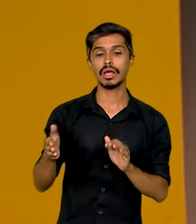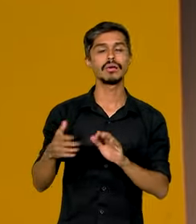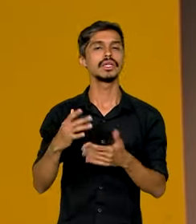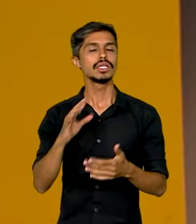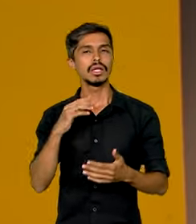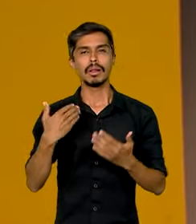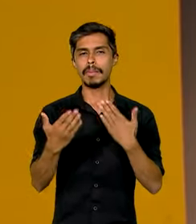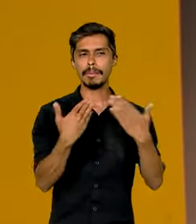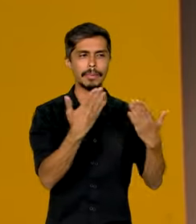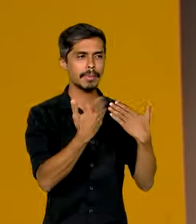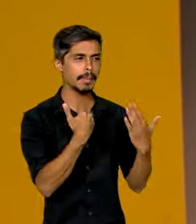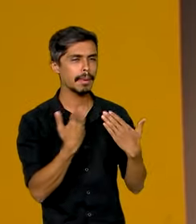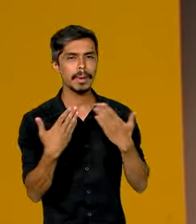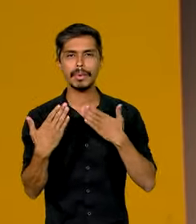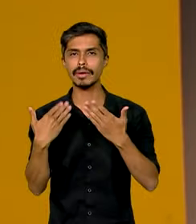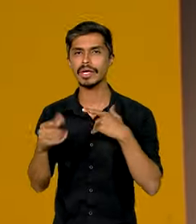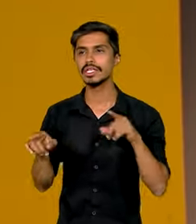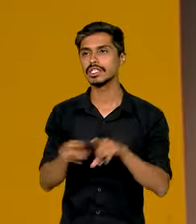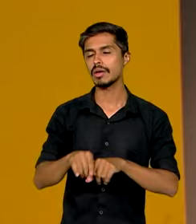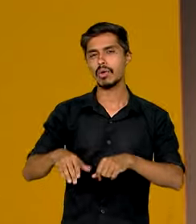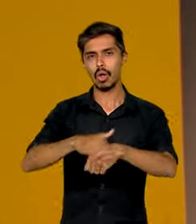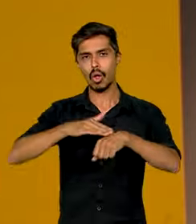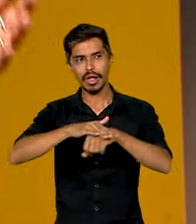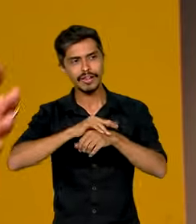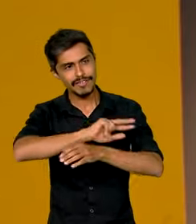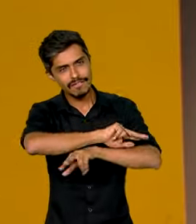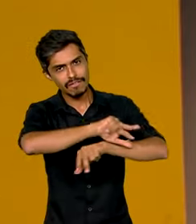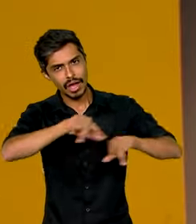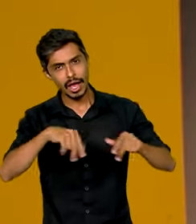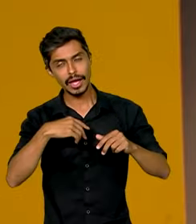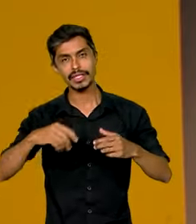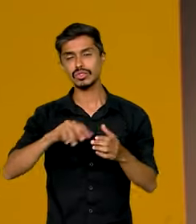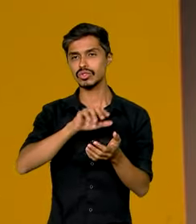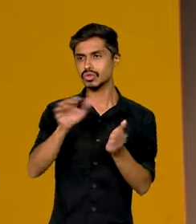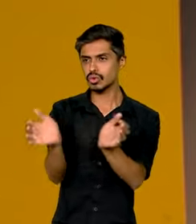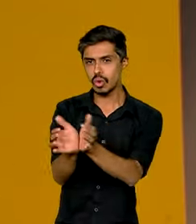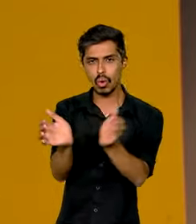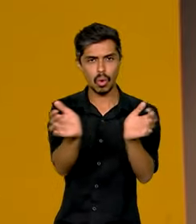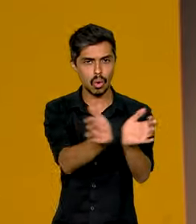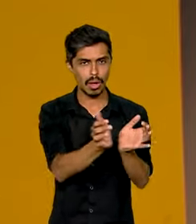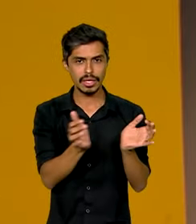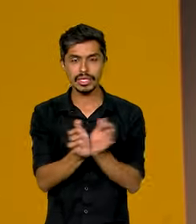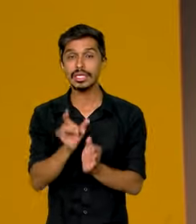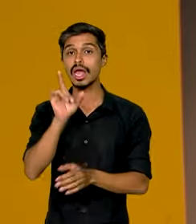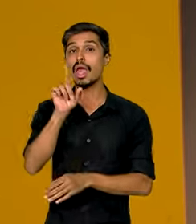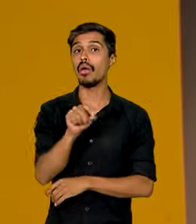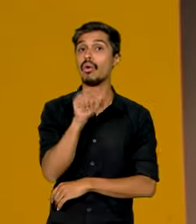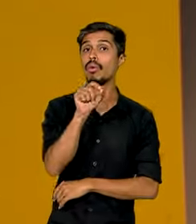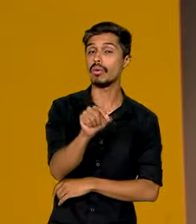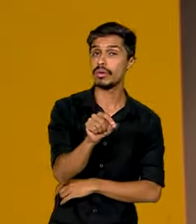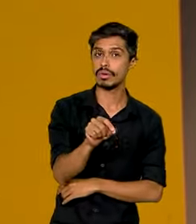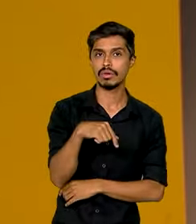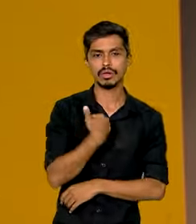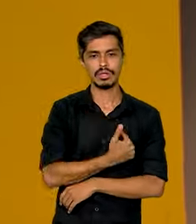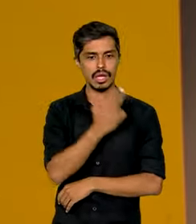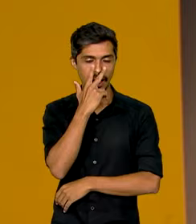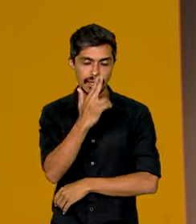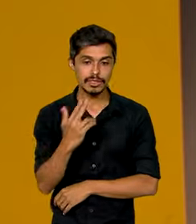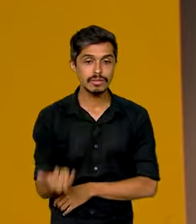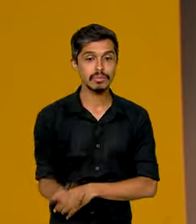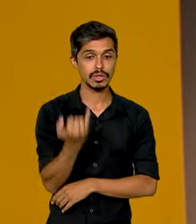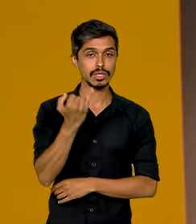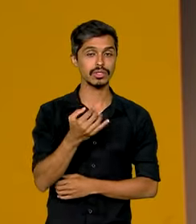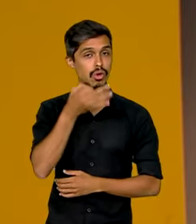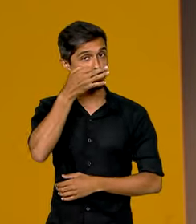rodas de diálogo e de conversa com diversos públicos que são, que a gente acha que é muito importante